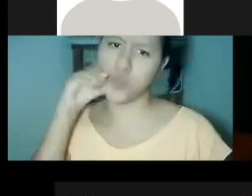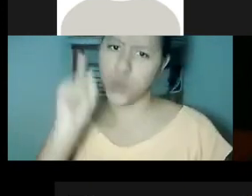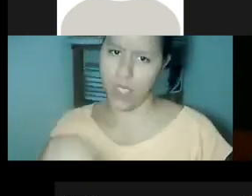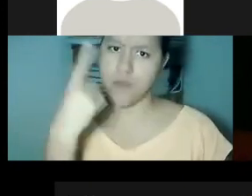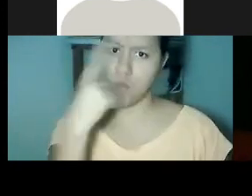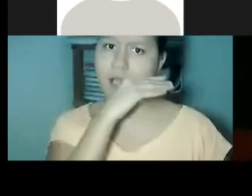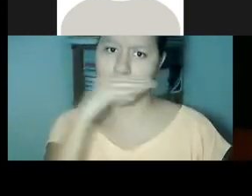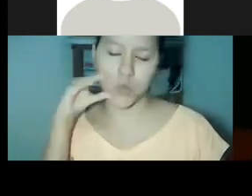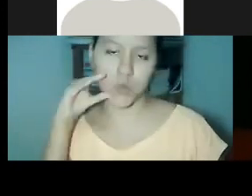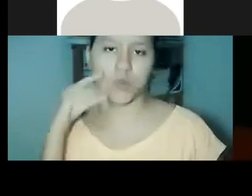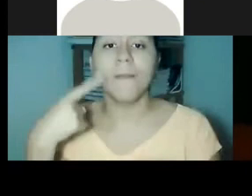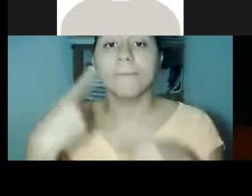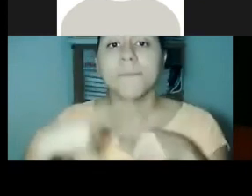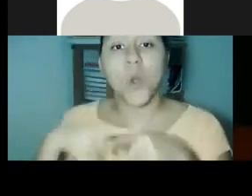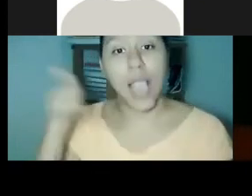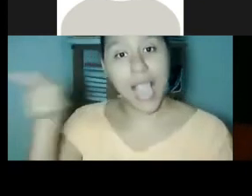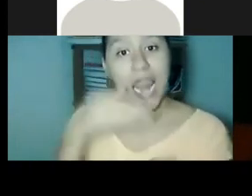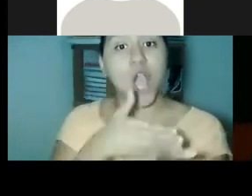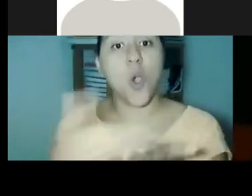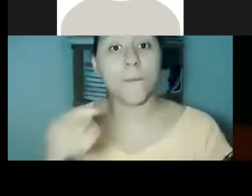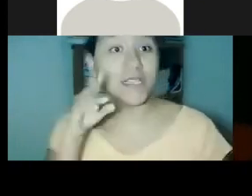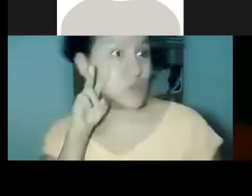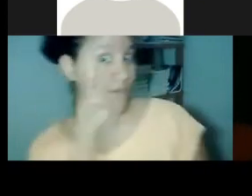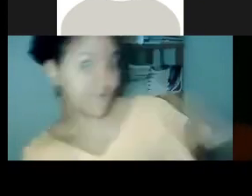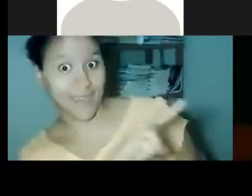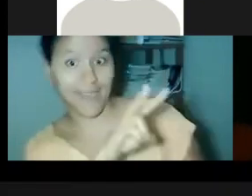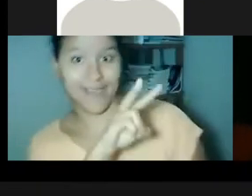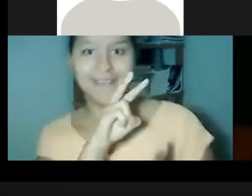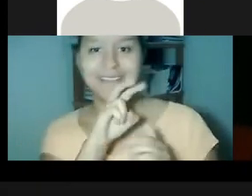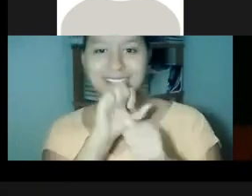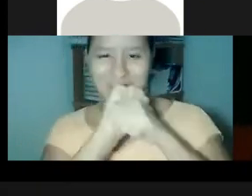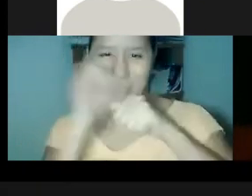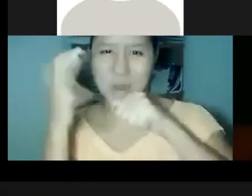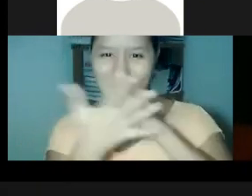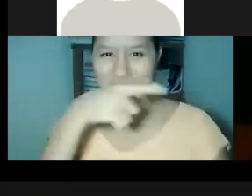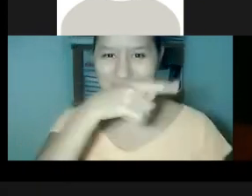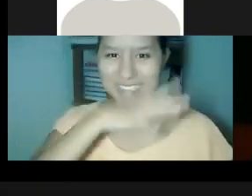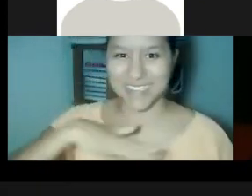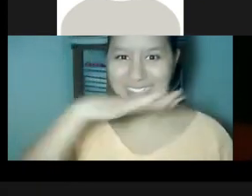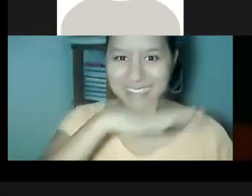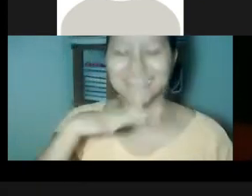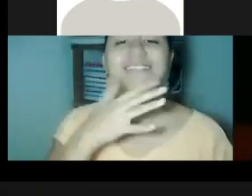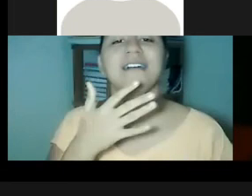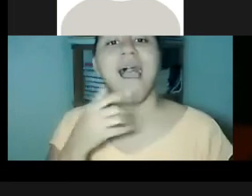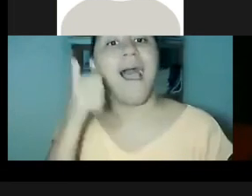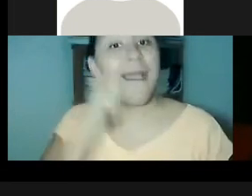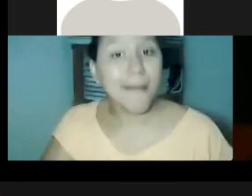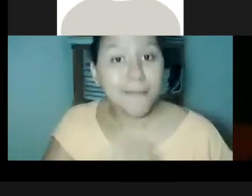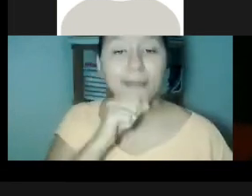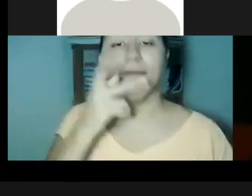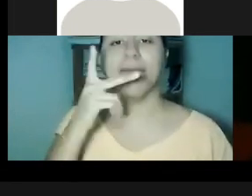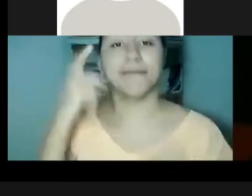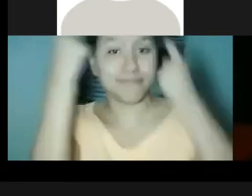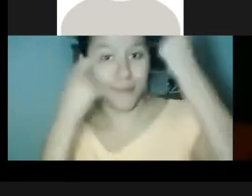consegue é ele é ele começou a ver as pessoas com